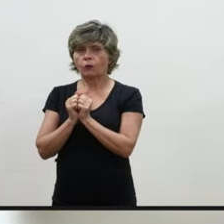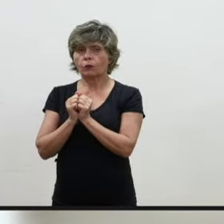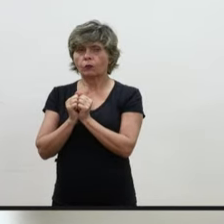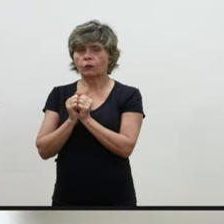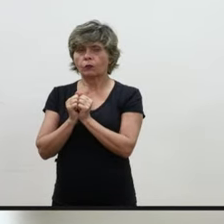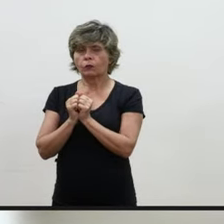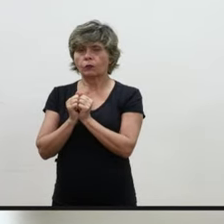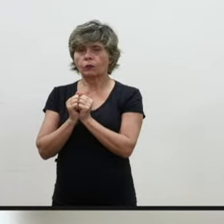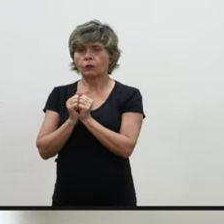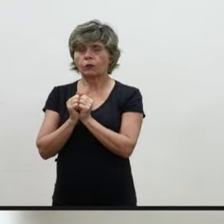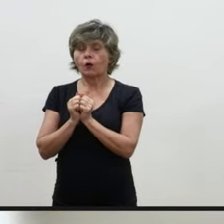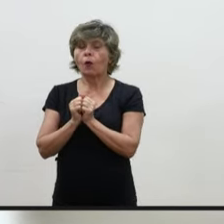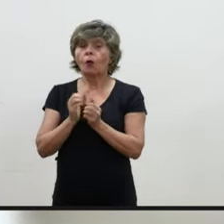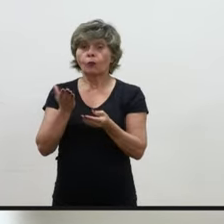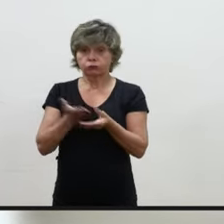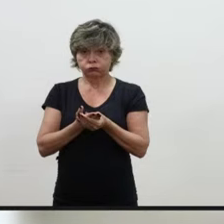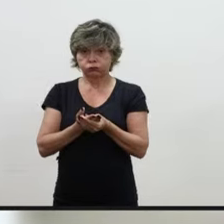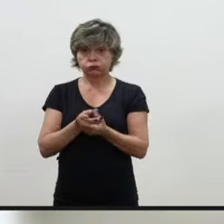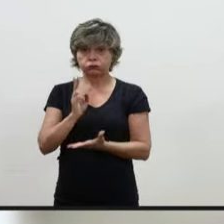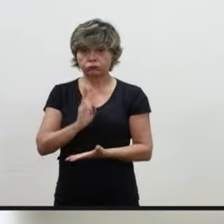O processo continua a discussão.